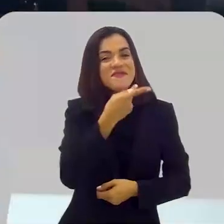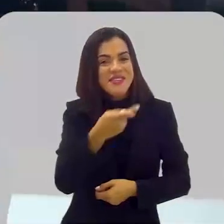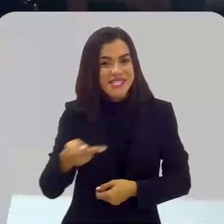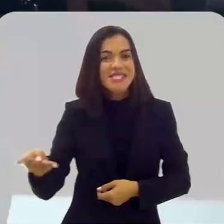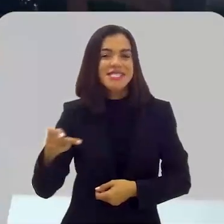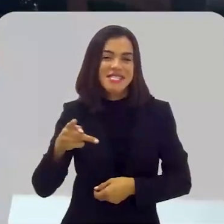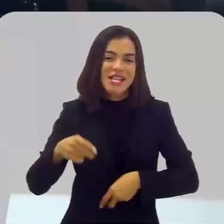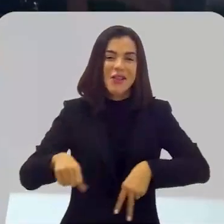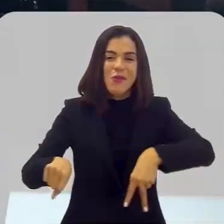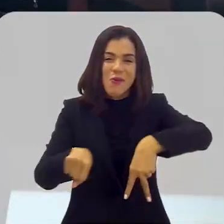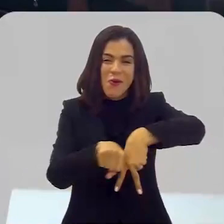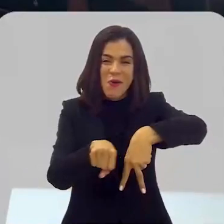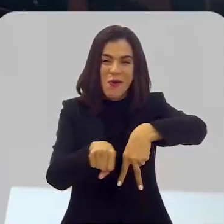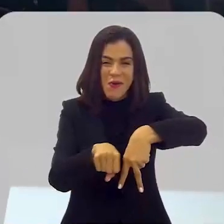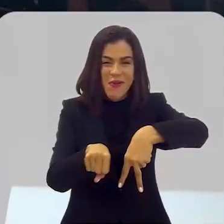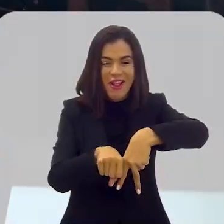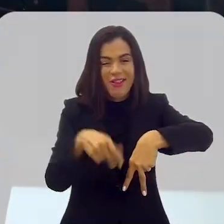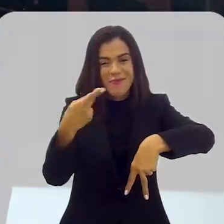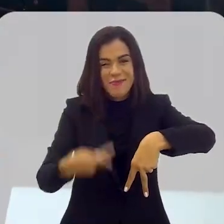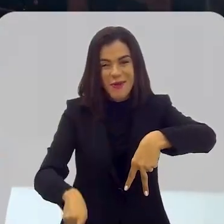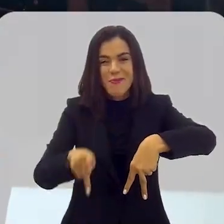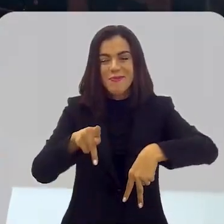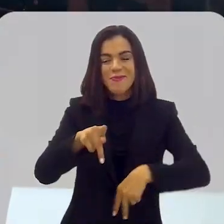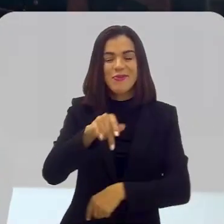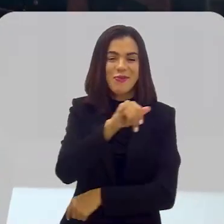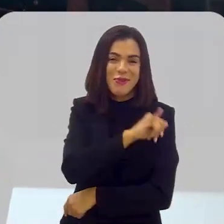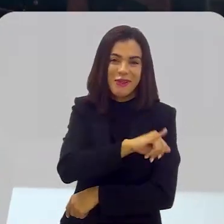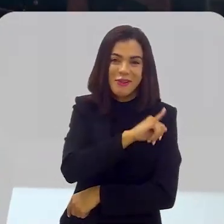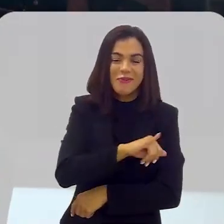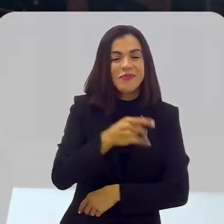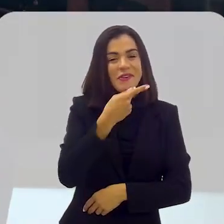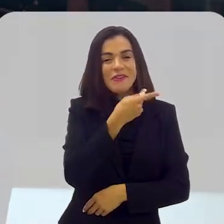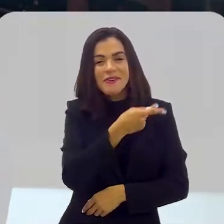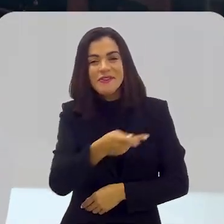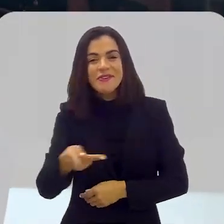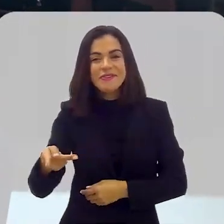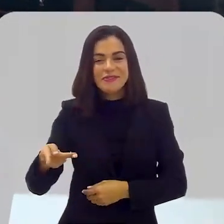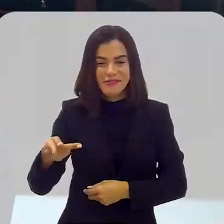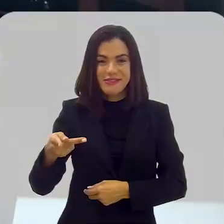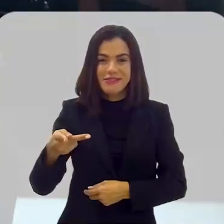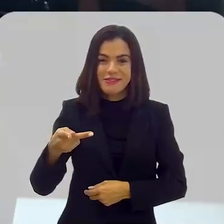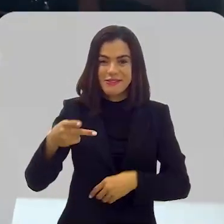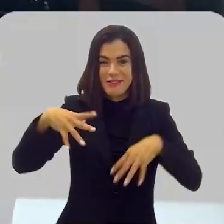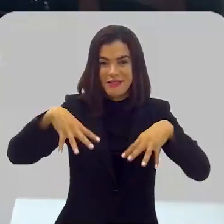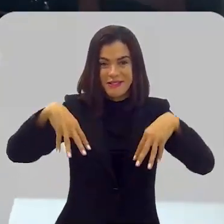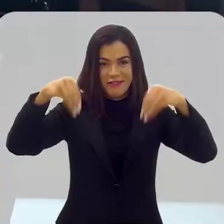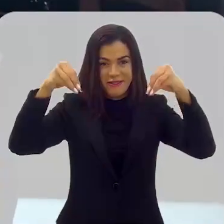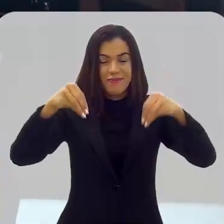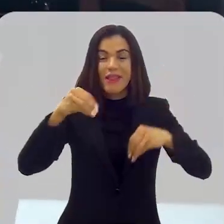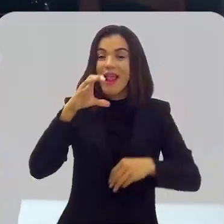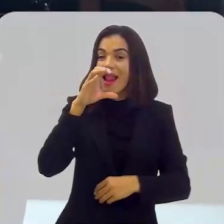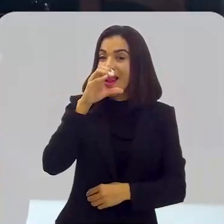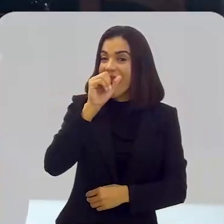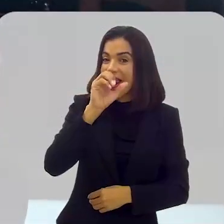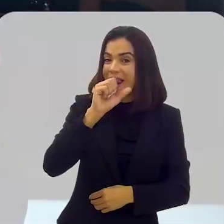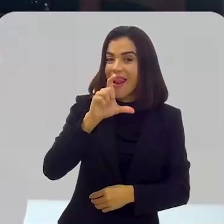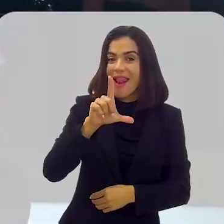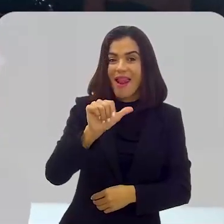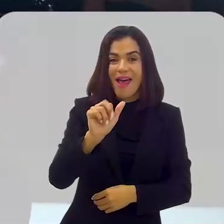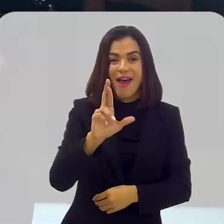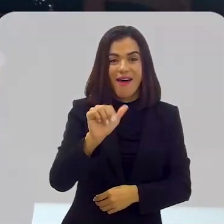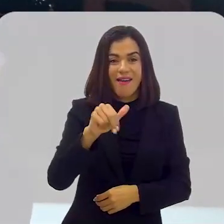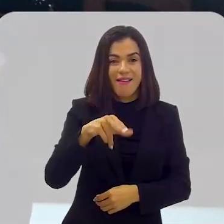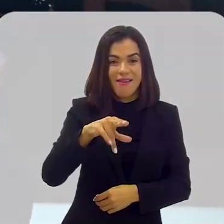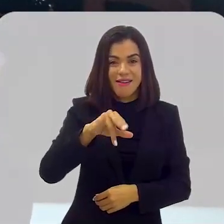visita, o consulado, os consulis aqui do Rio, eles visitaram o Palácio Laranjeiras para